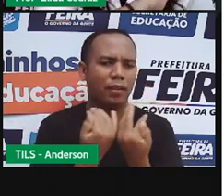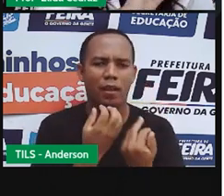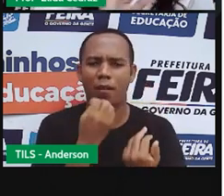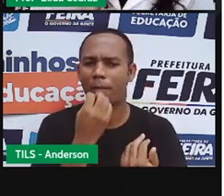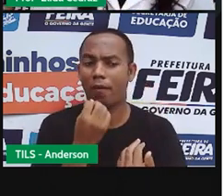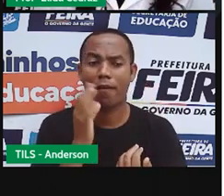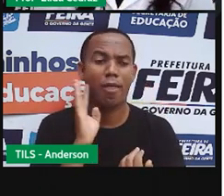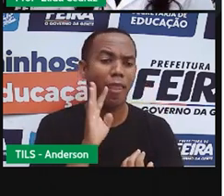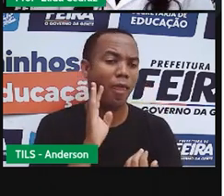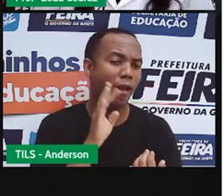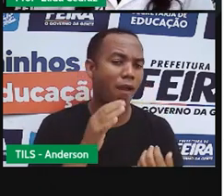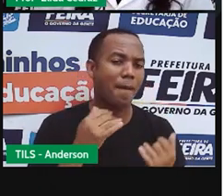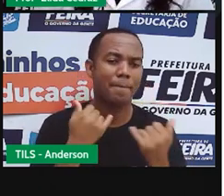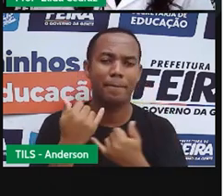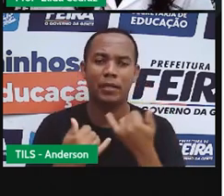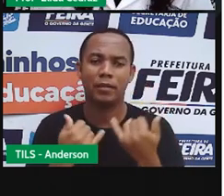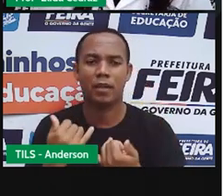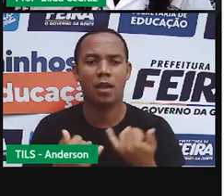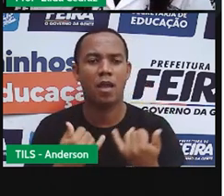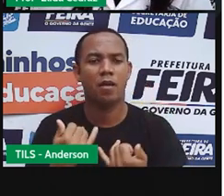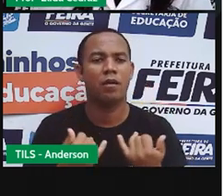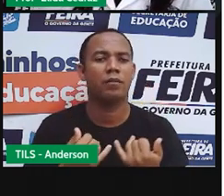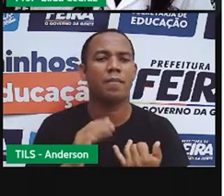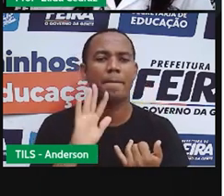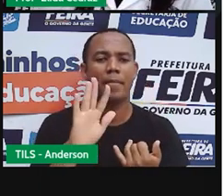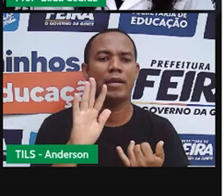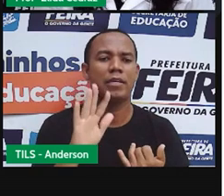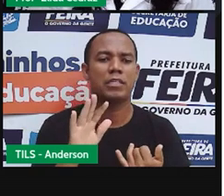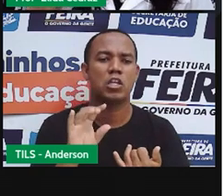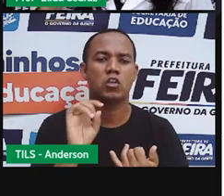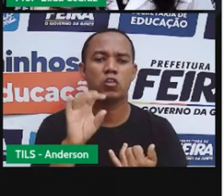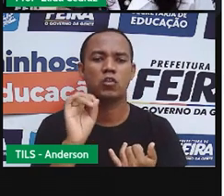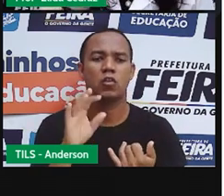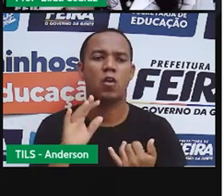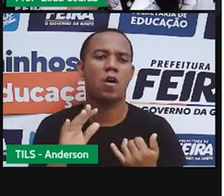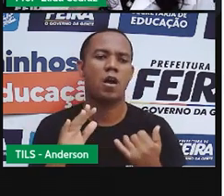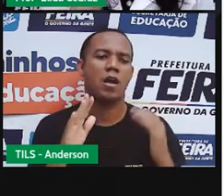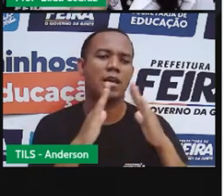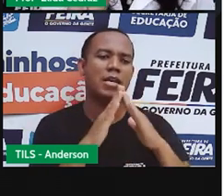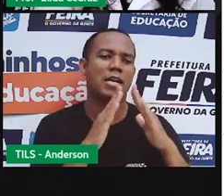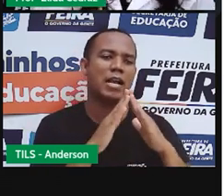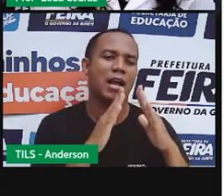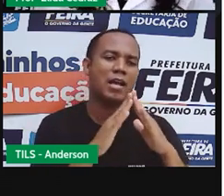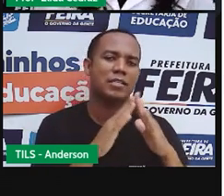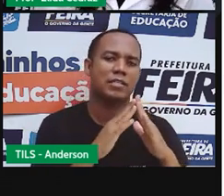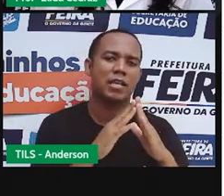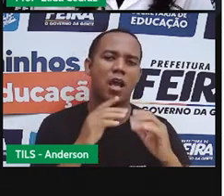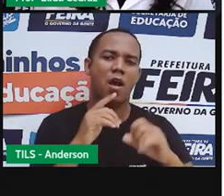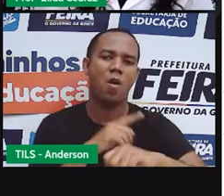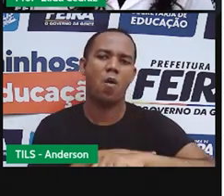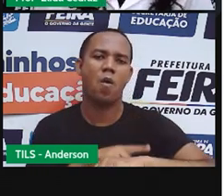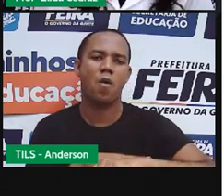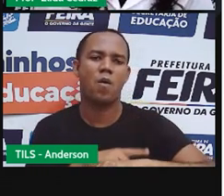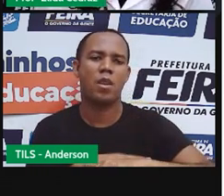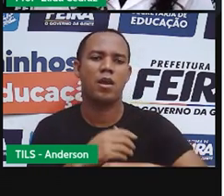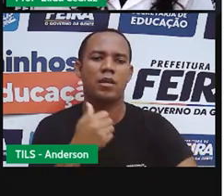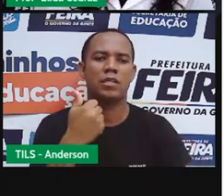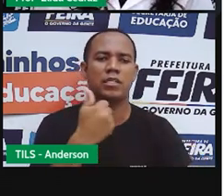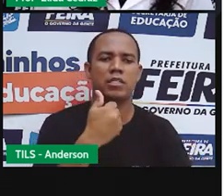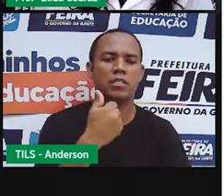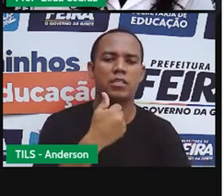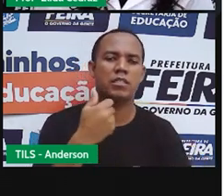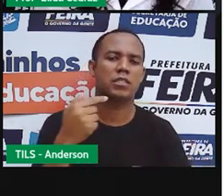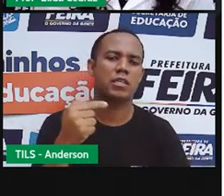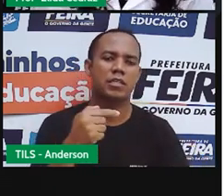aproveitaram bem o feriado e só voltaram para casa às dezessete horas e quarenta